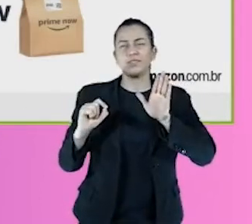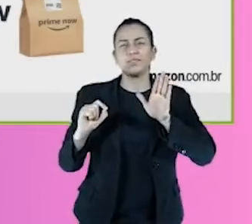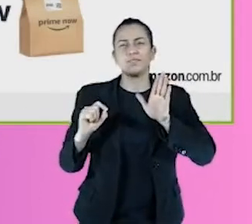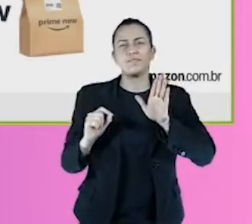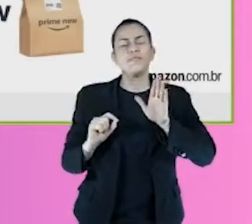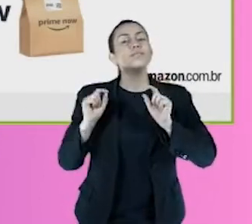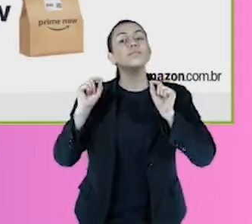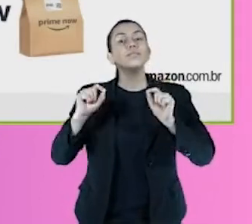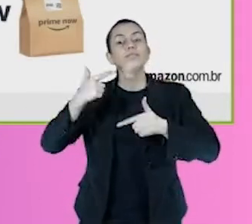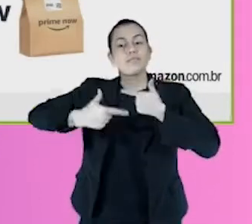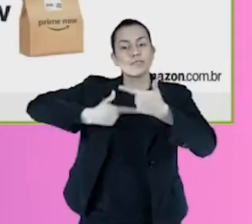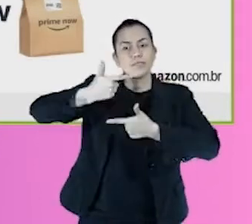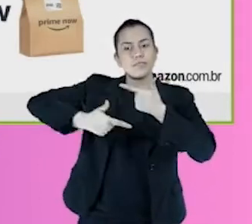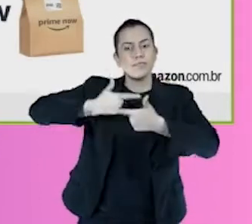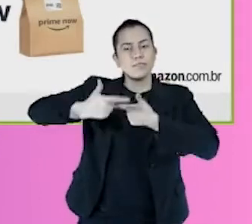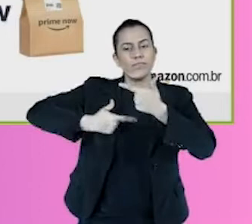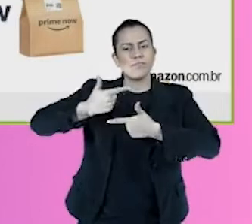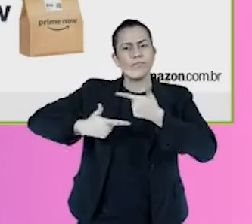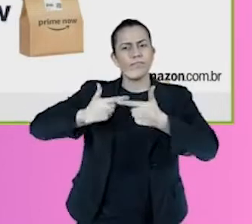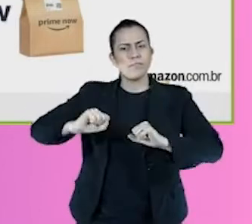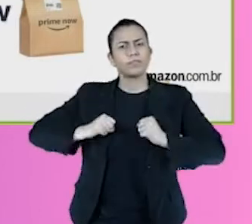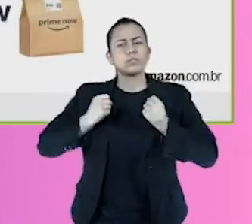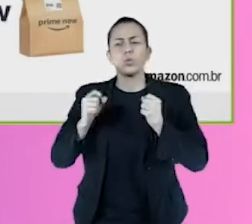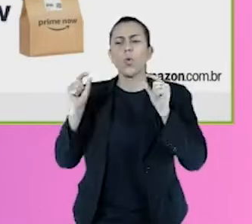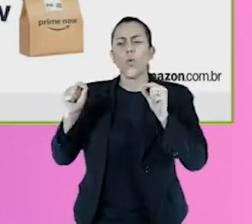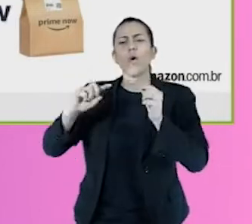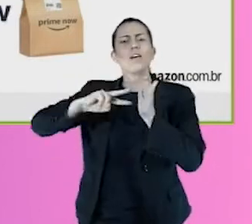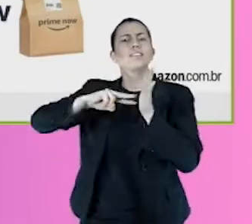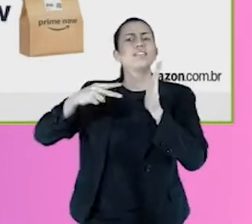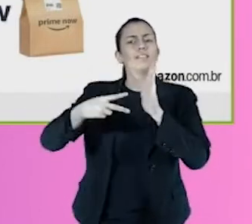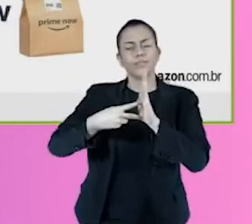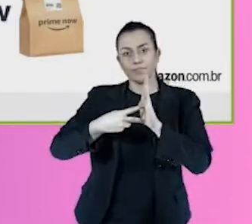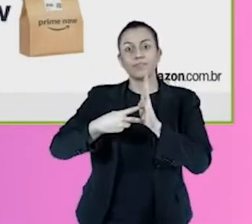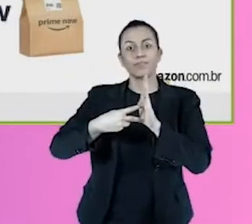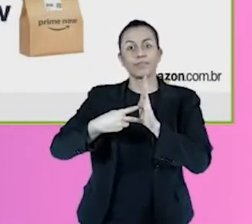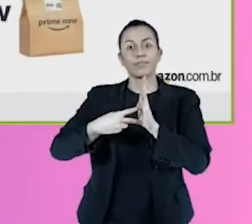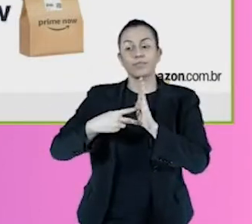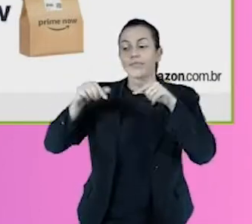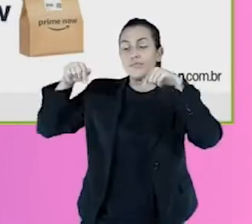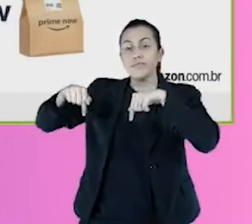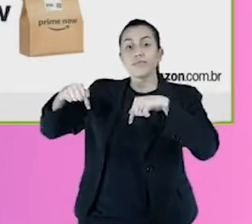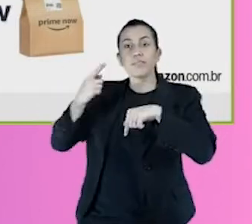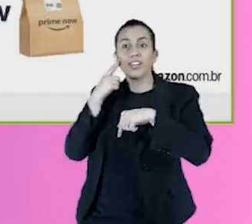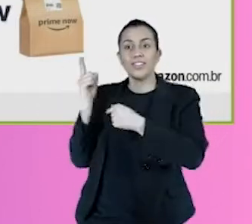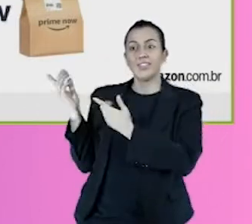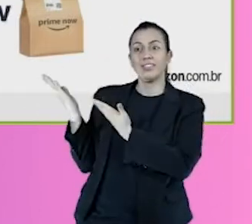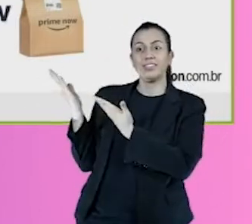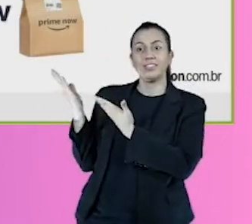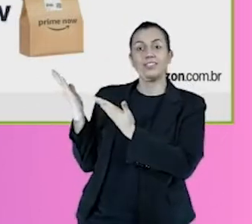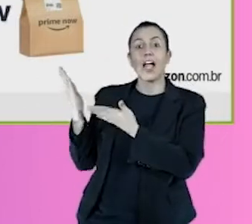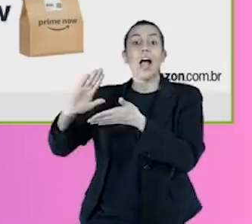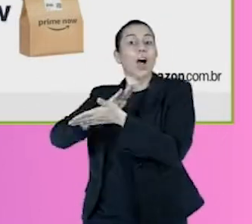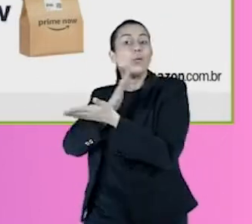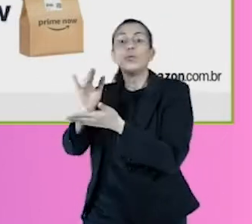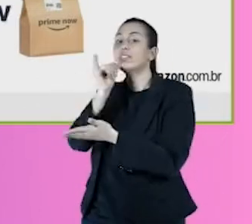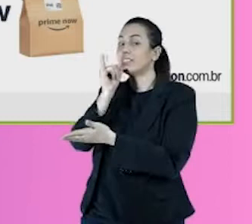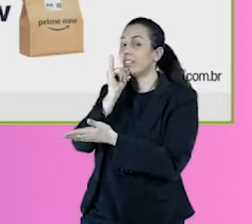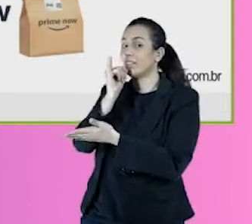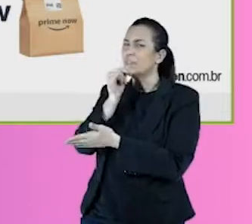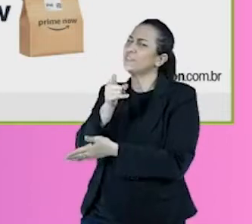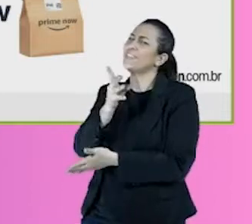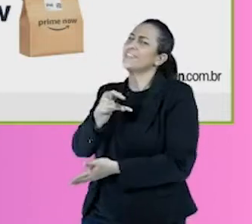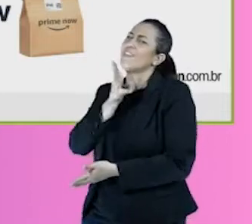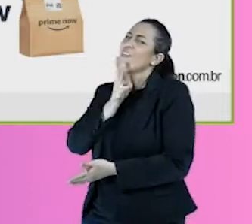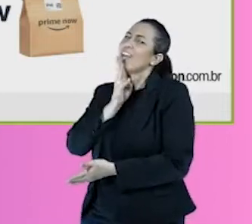significa trabalhar de trás para frente, né, o que que isso significa. Então aqui você tem alguns exemplos de algumas coisas que talvez vocês até